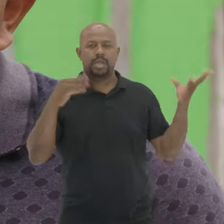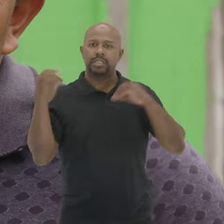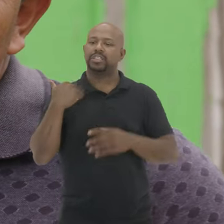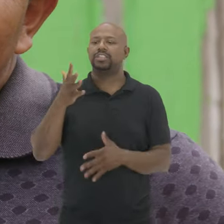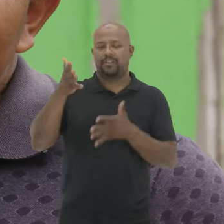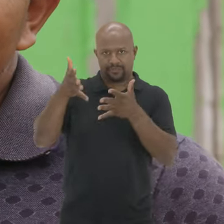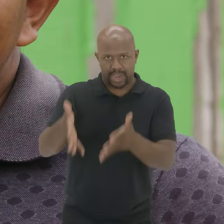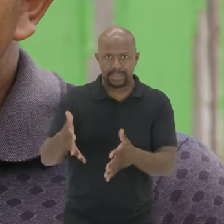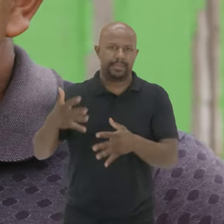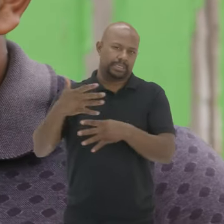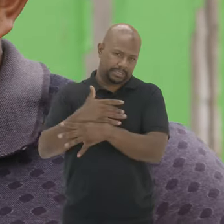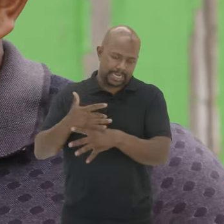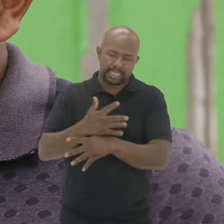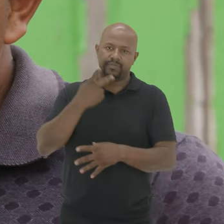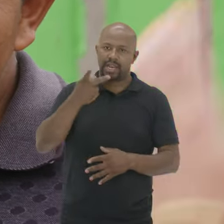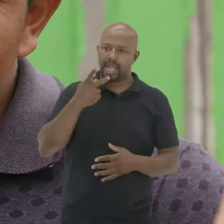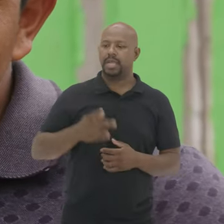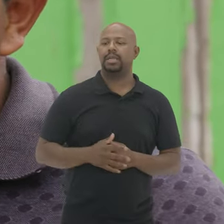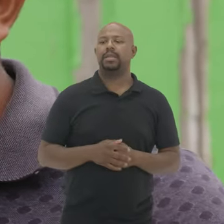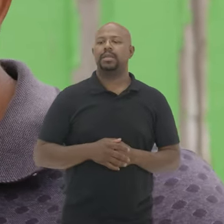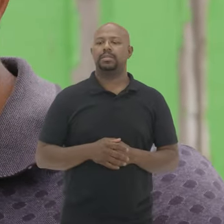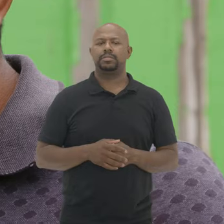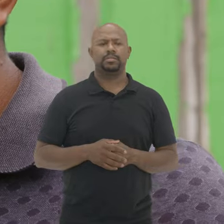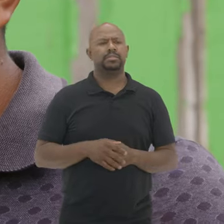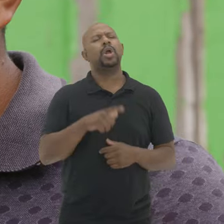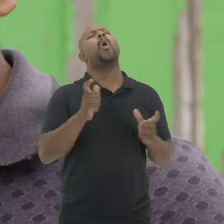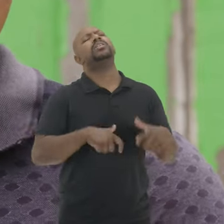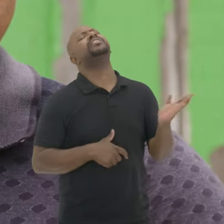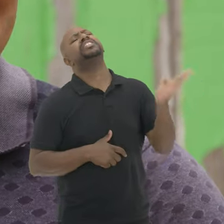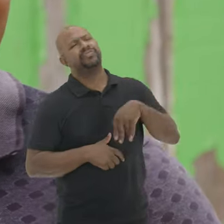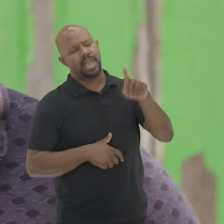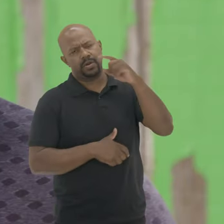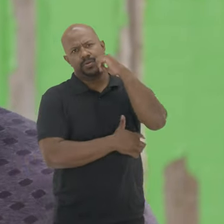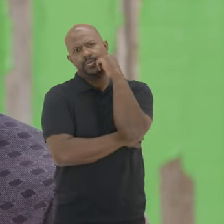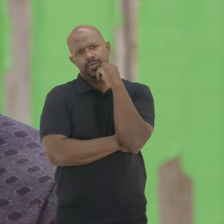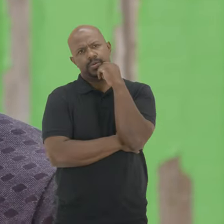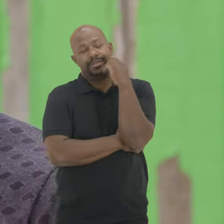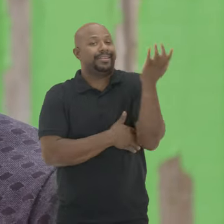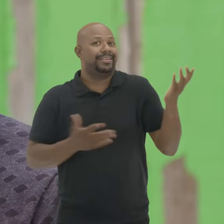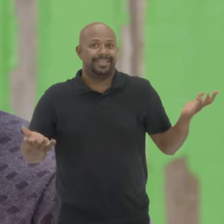Quando a gente Muitas vezes Vai para a cidade E dizer De onde é que Vocês vieram